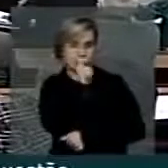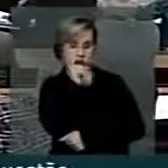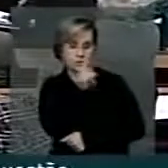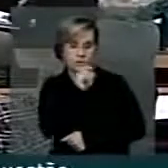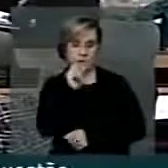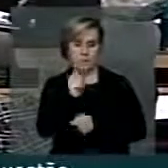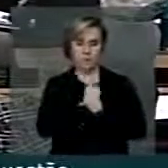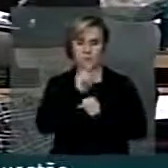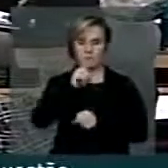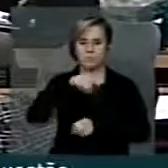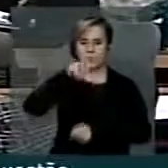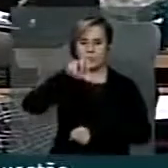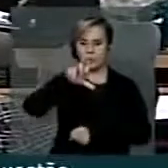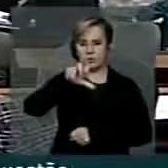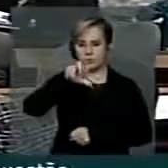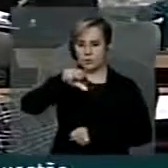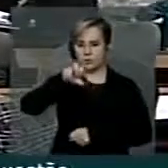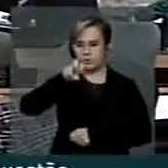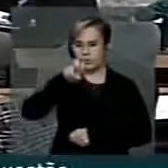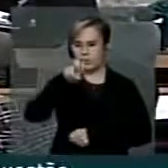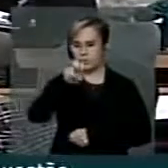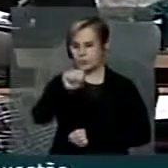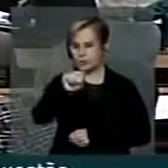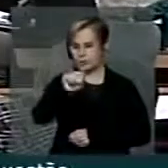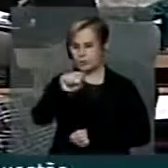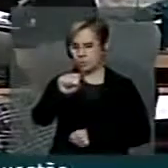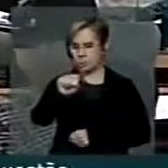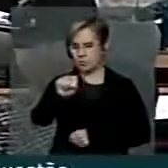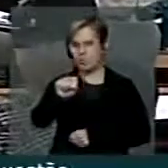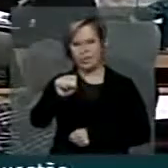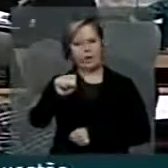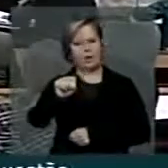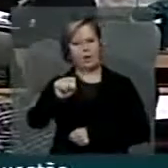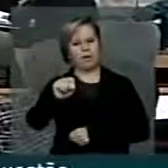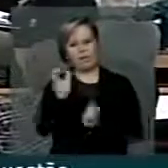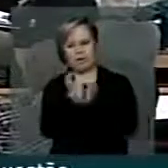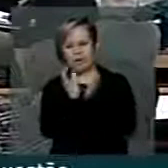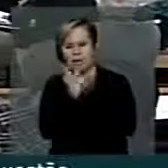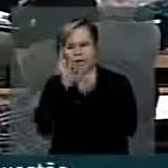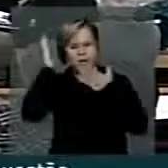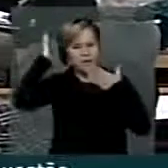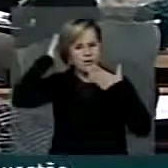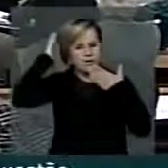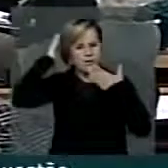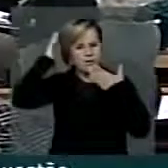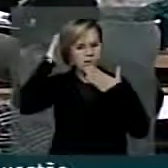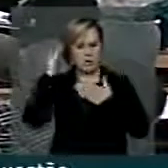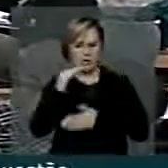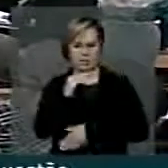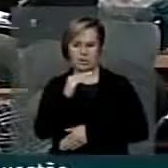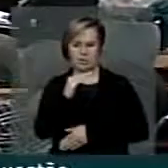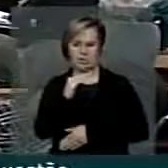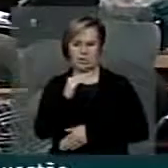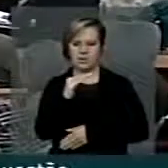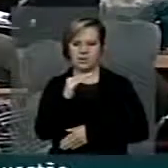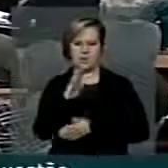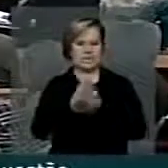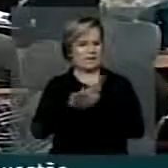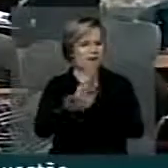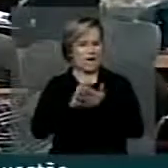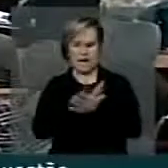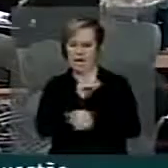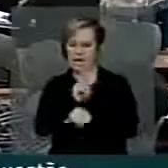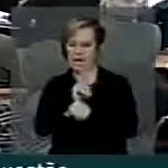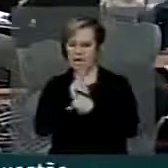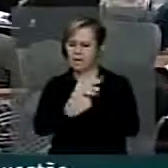1958. Ela deixou os índios cá de ueus, sem reserva,